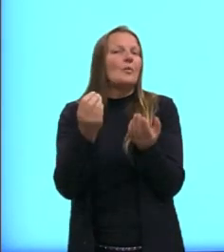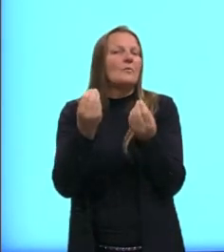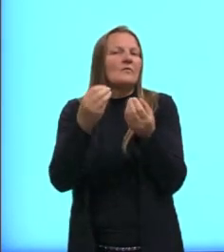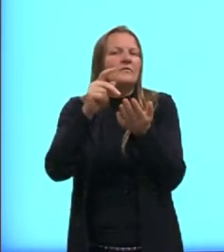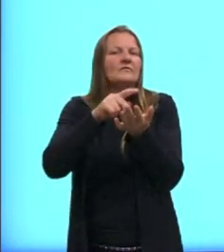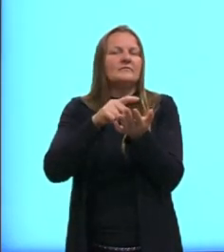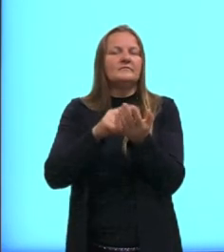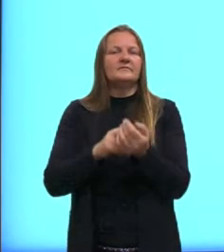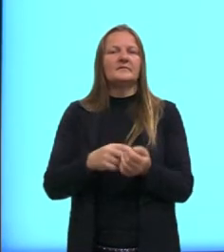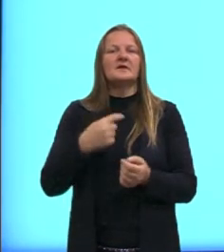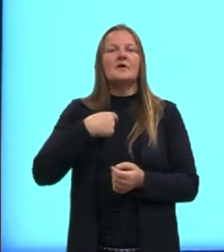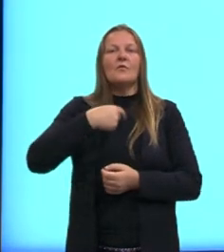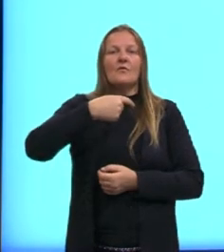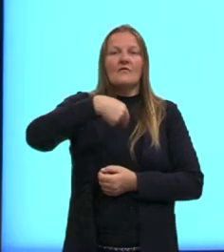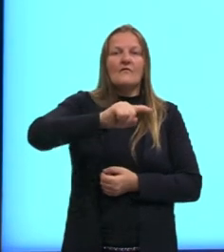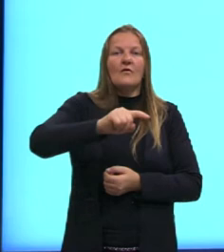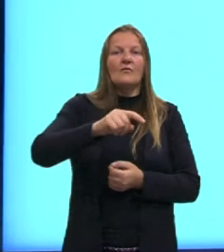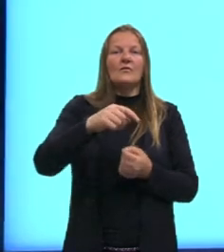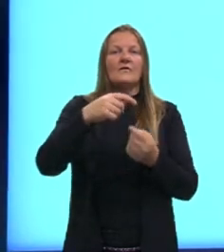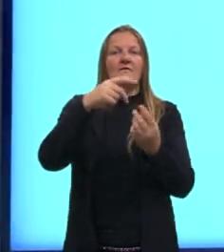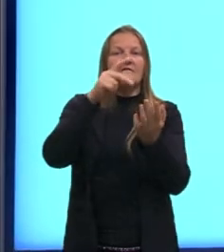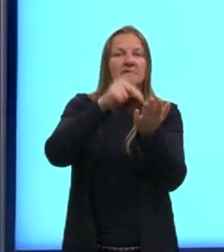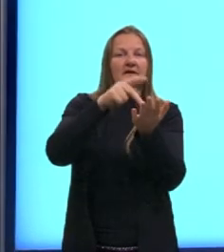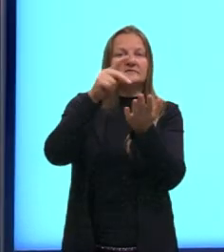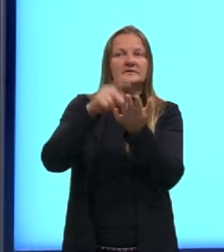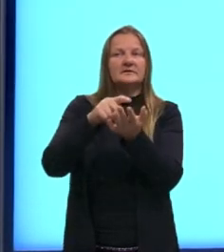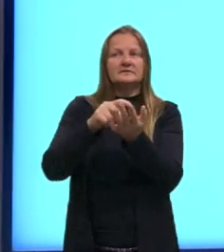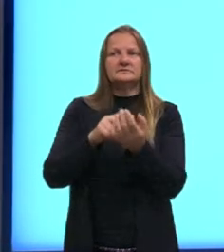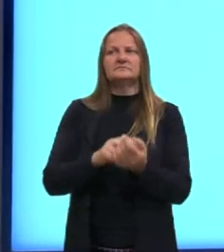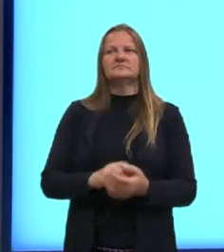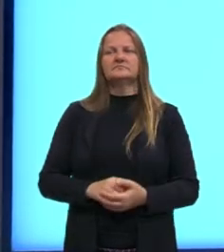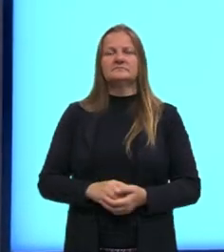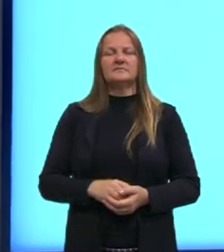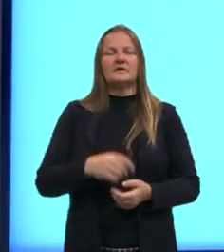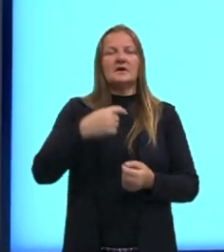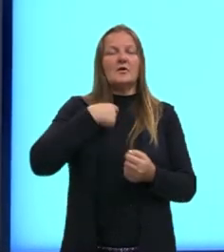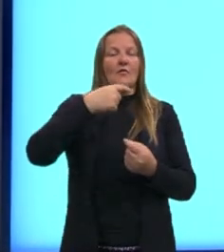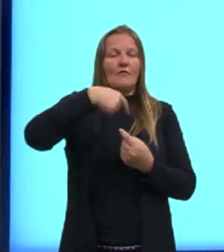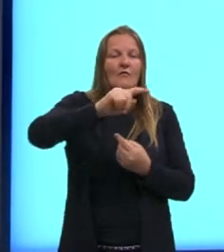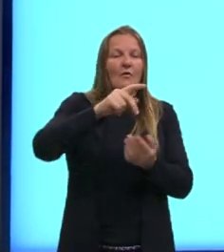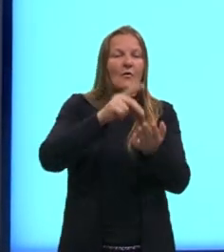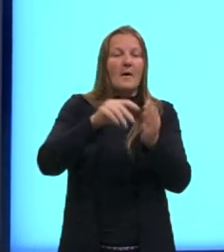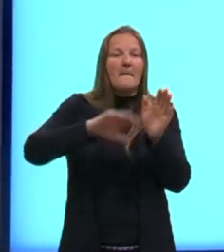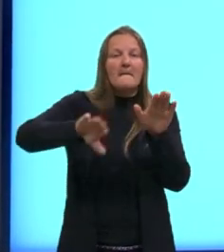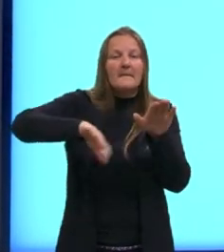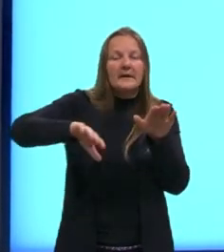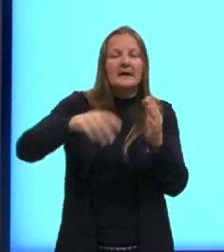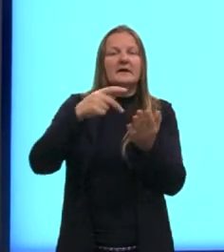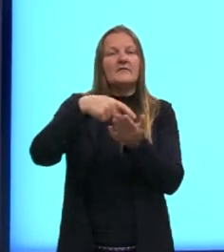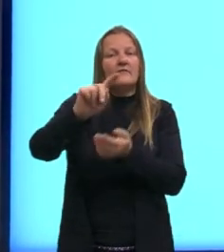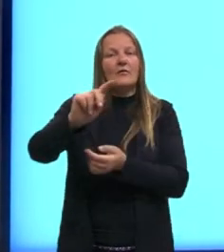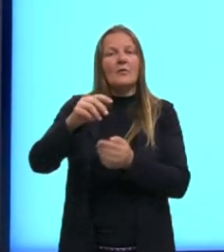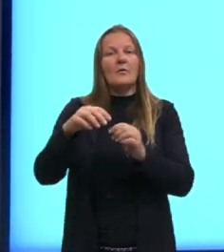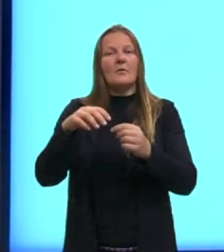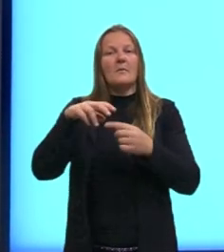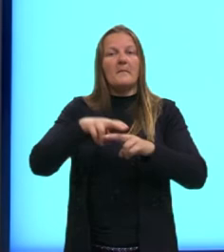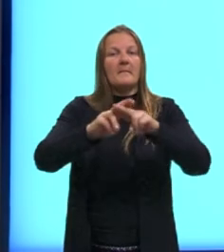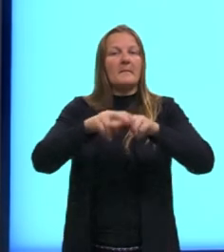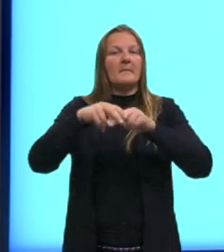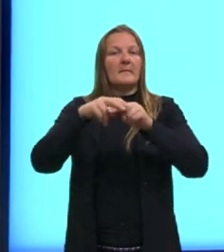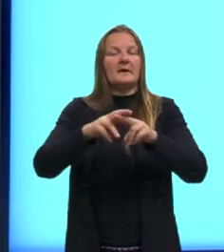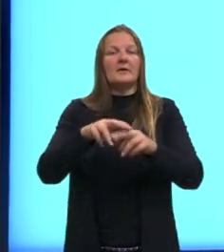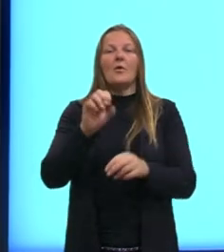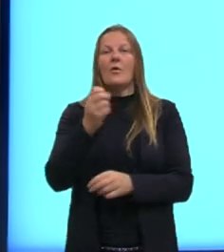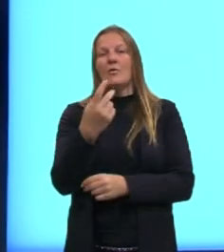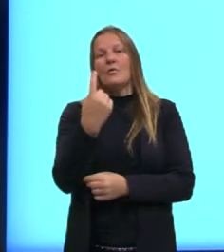eu realizar as duas sentenças, eu vou à praia e eu vou ao parque, tá? Ou quando